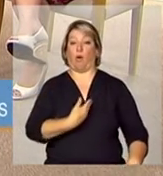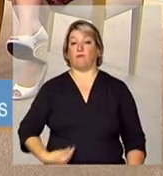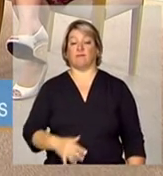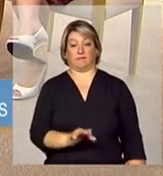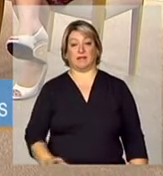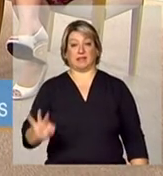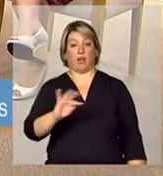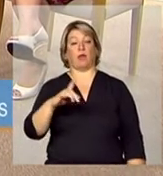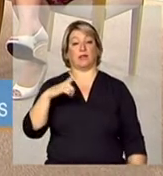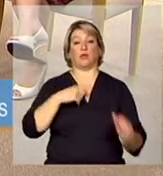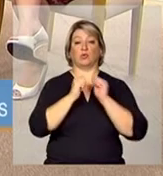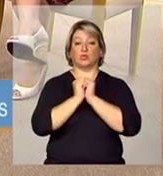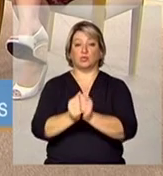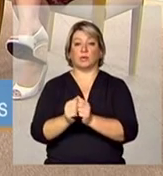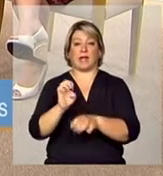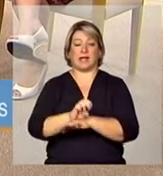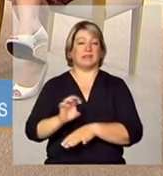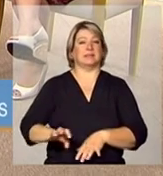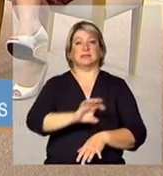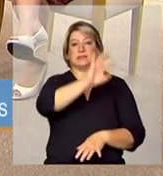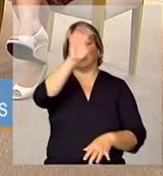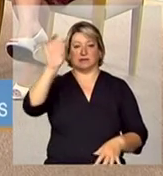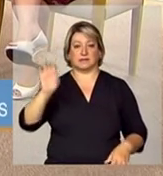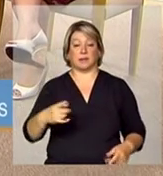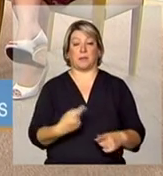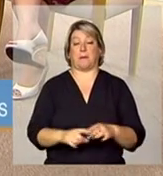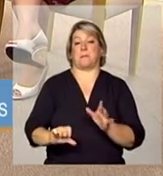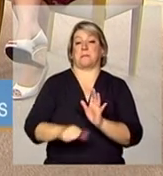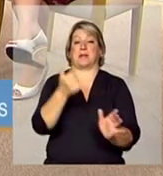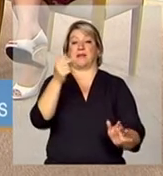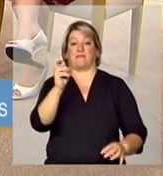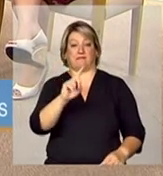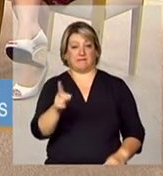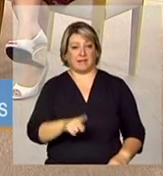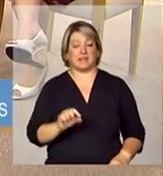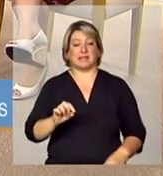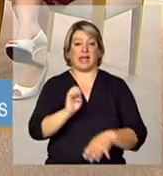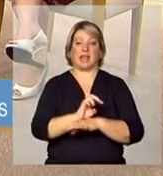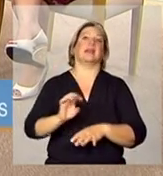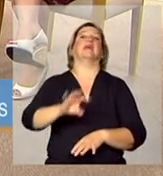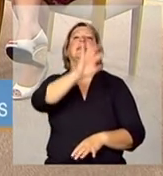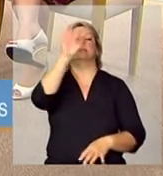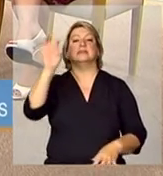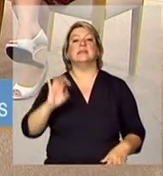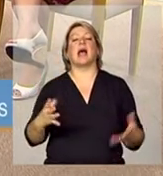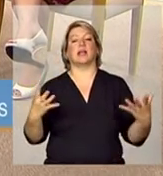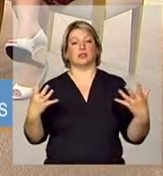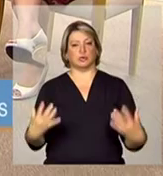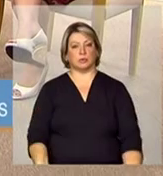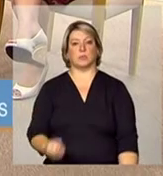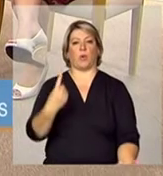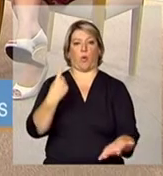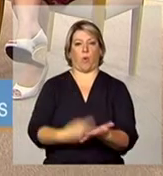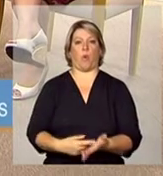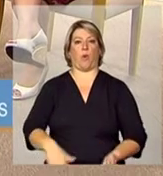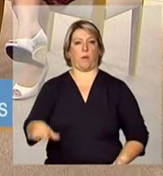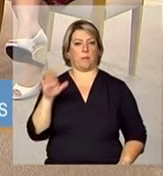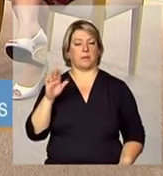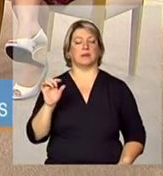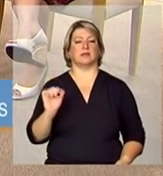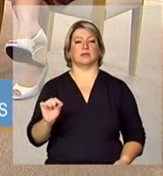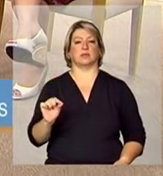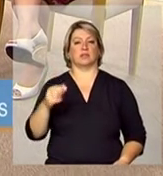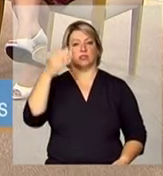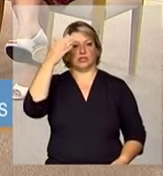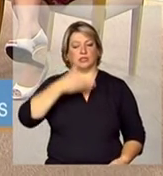estados é importante falar porque pela primeira vez também os estados assumiram um compromisso mediante